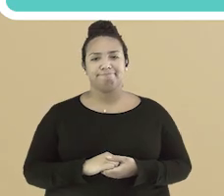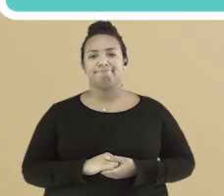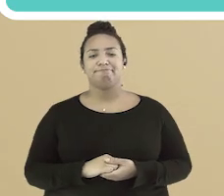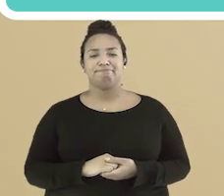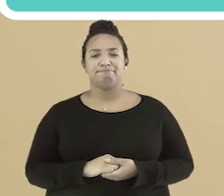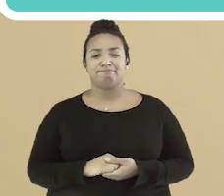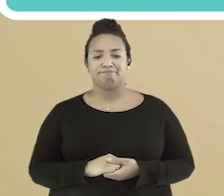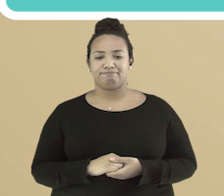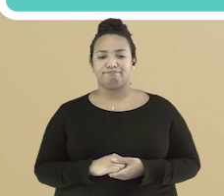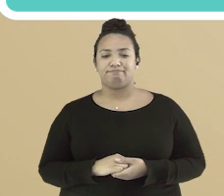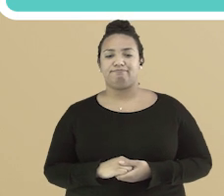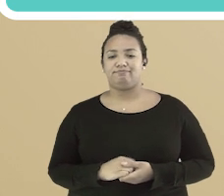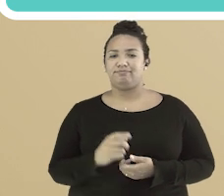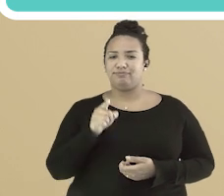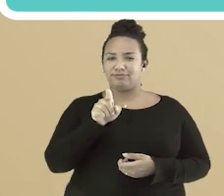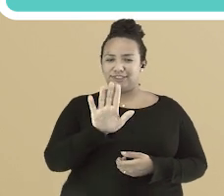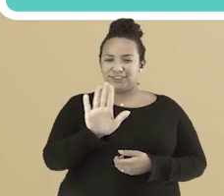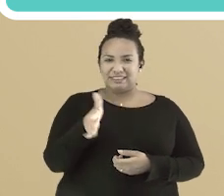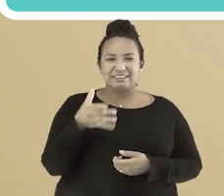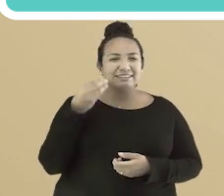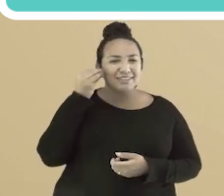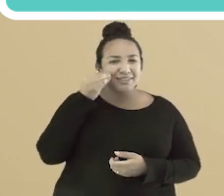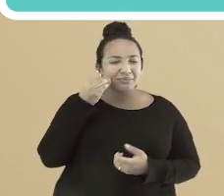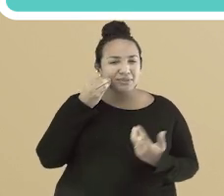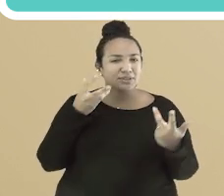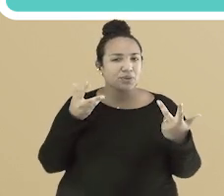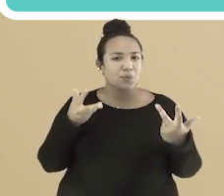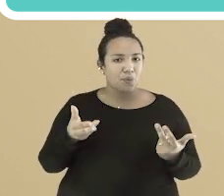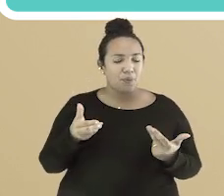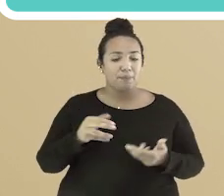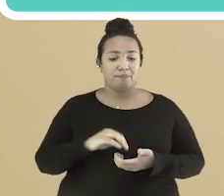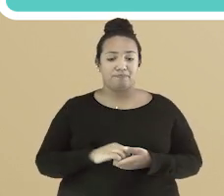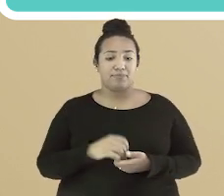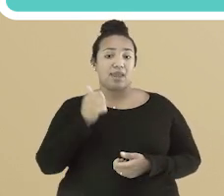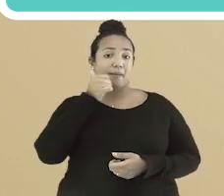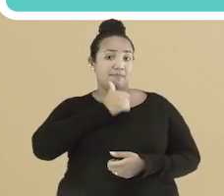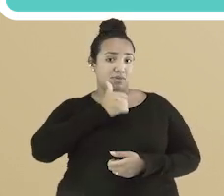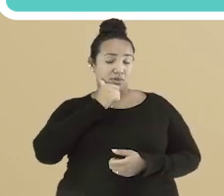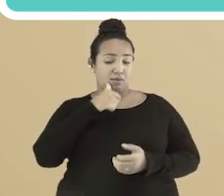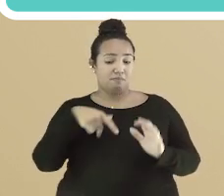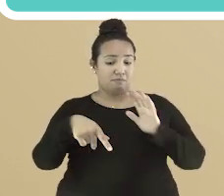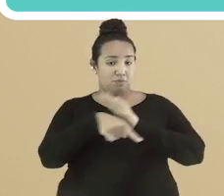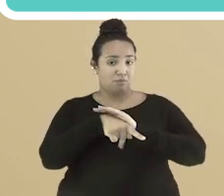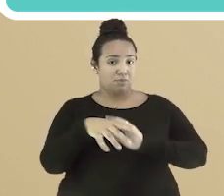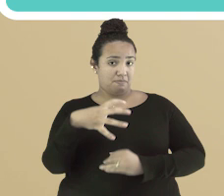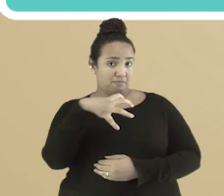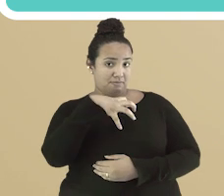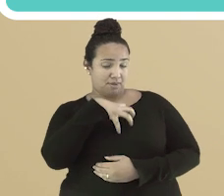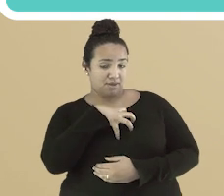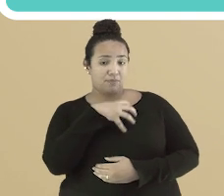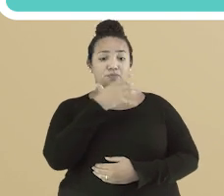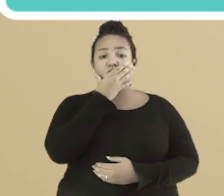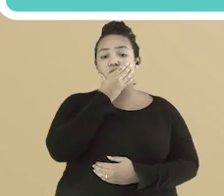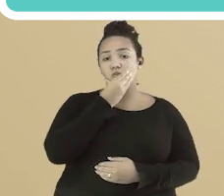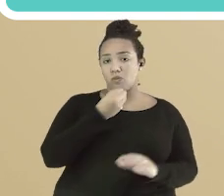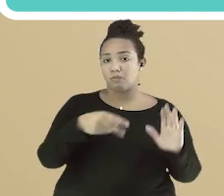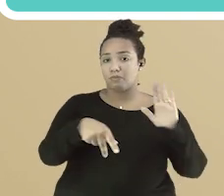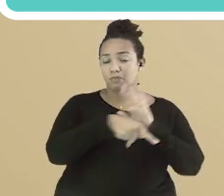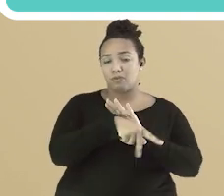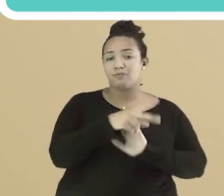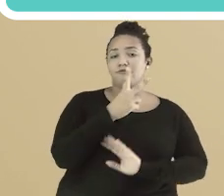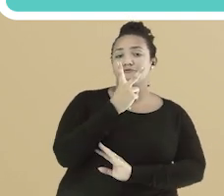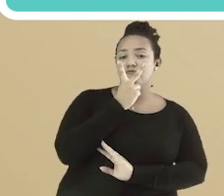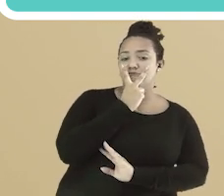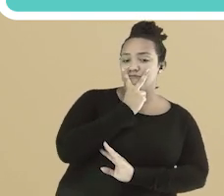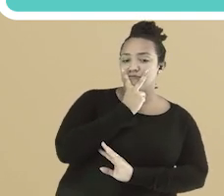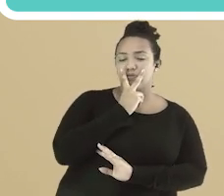Você já passou por uma situação como essa? A Marta é baiana e o Joaquim é capixaba.